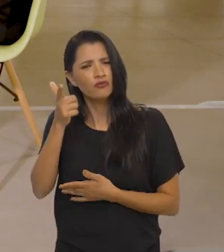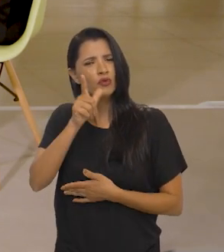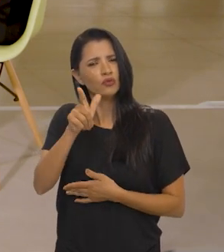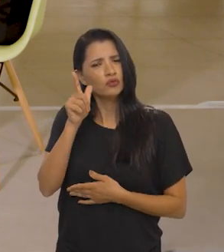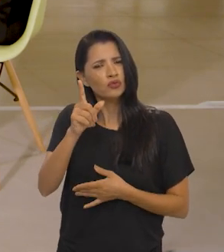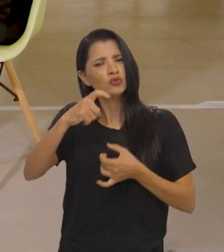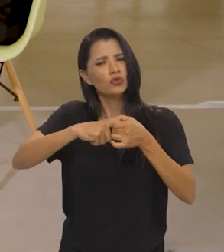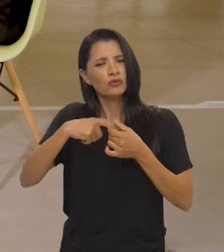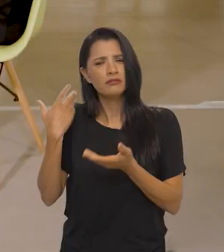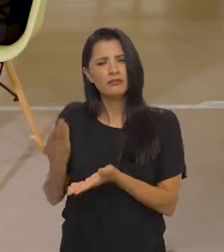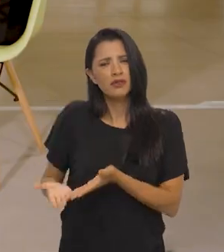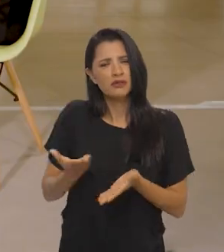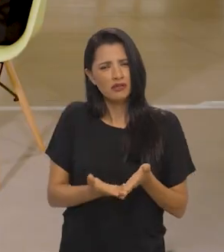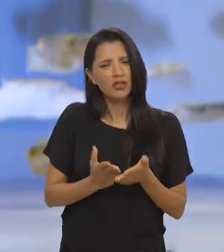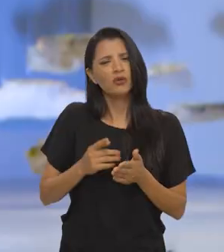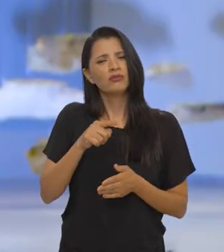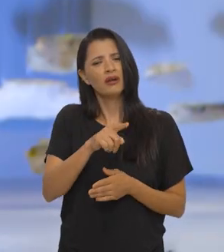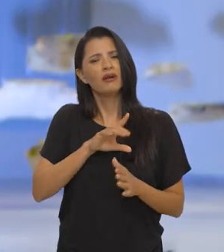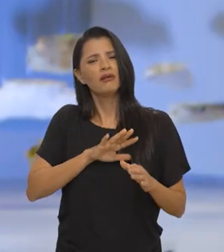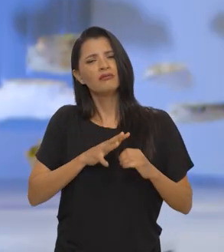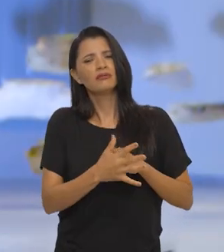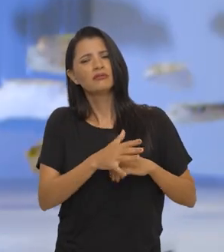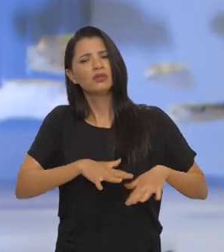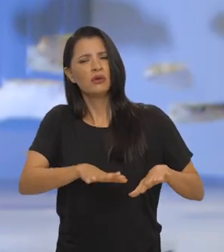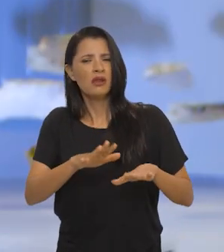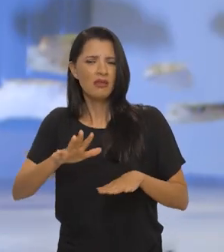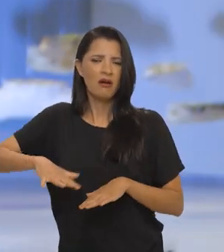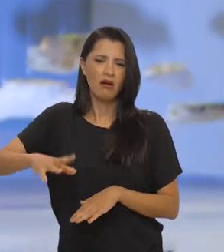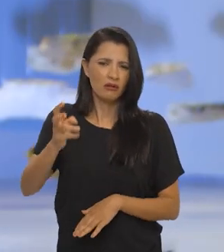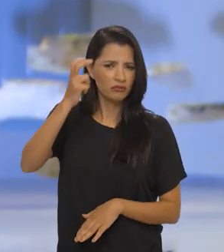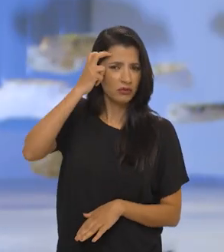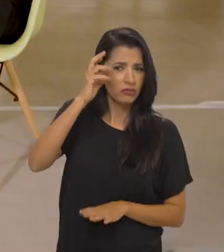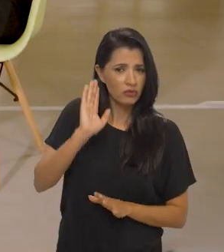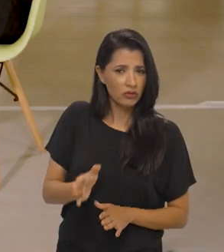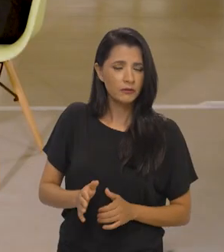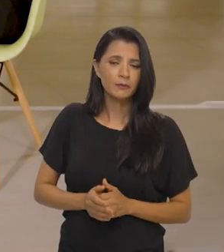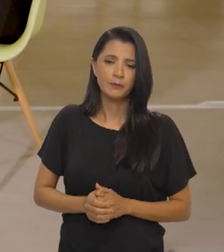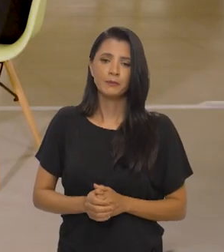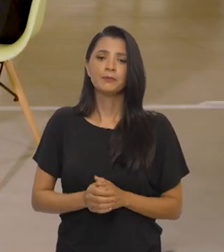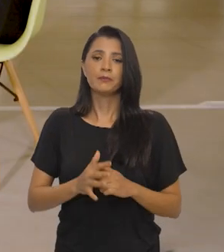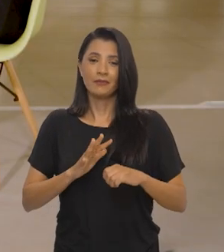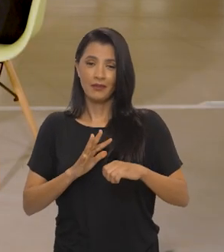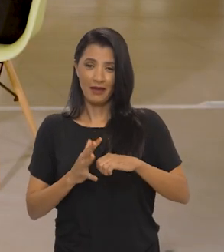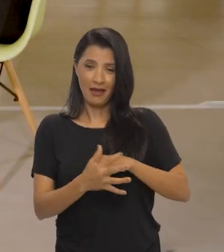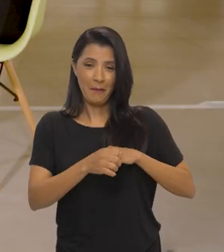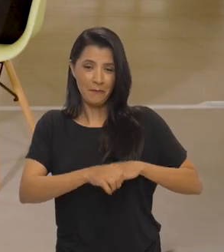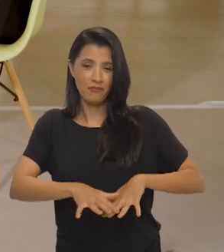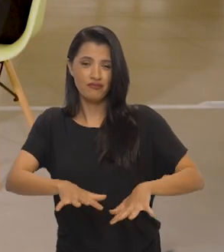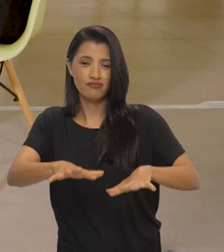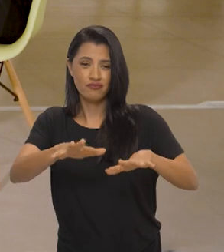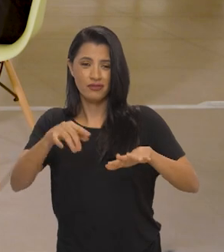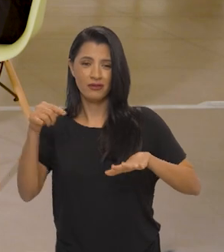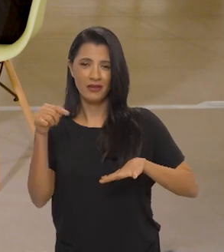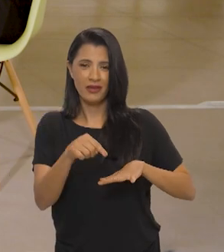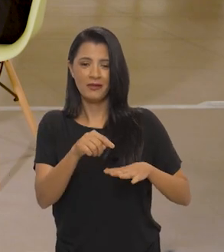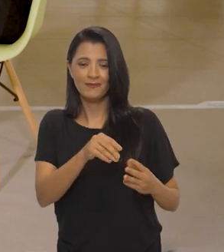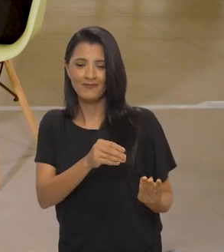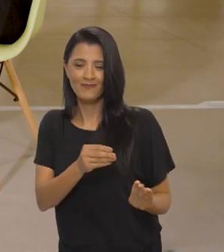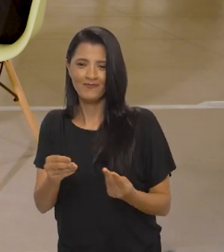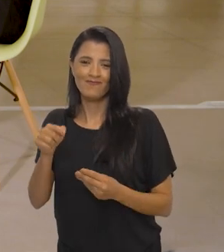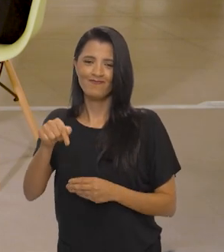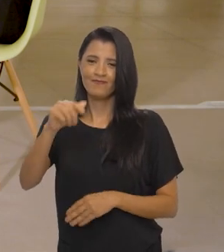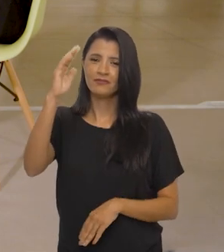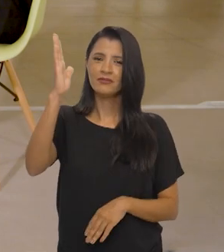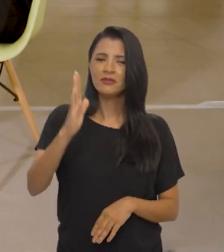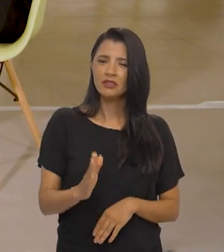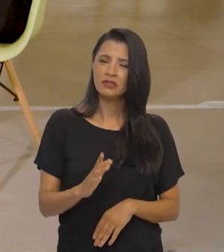recuperar um pouco do que foi perdido nesse tempo no setor cultural? A pandemia deixou, de algum modo,